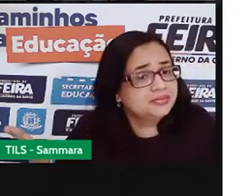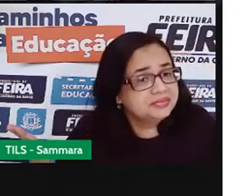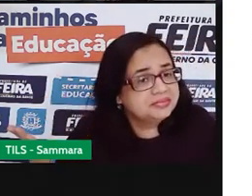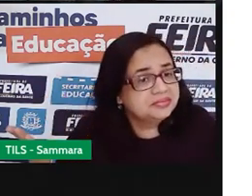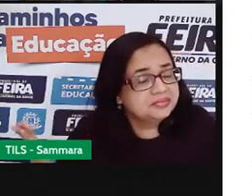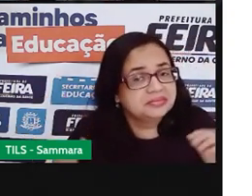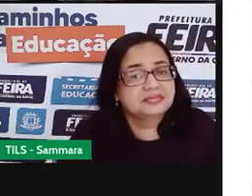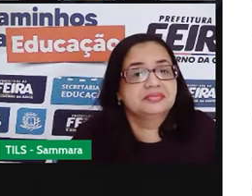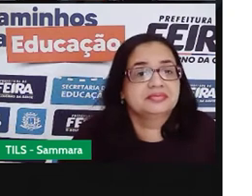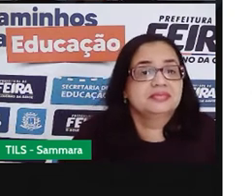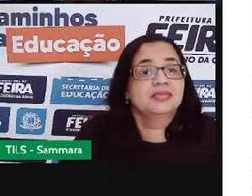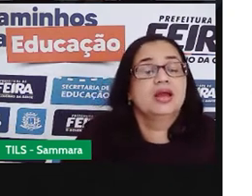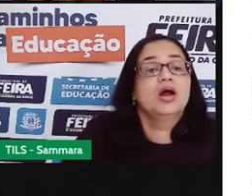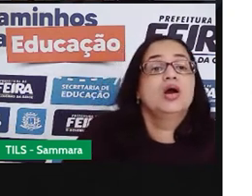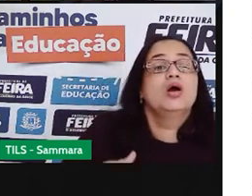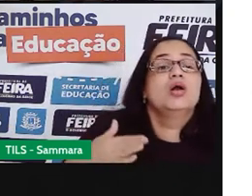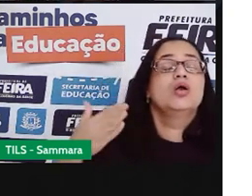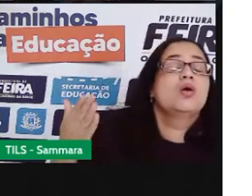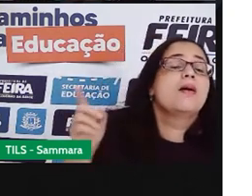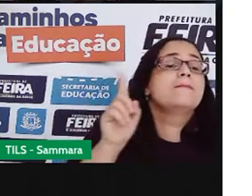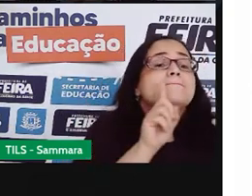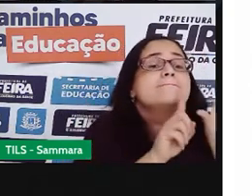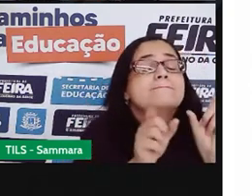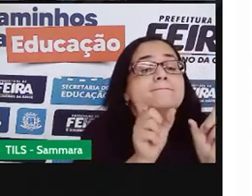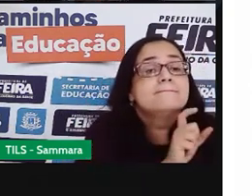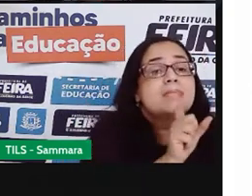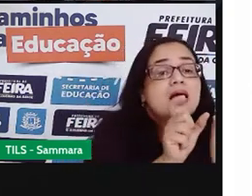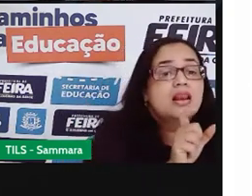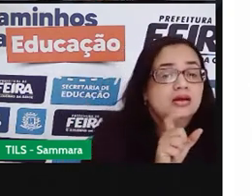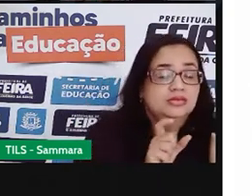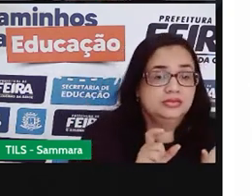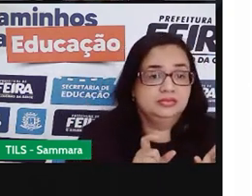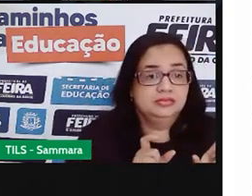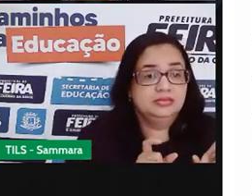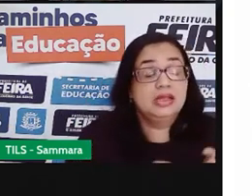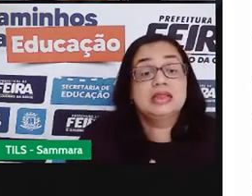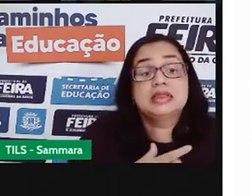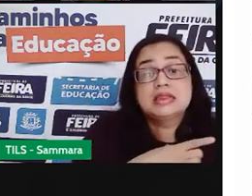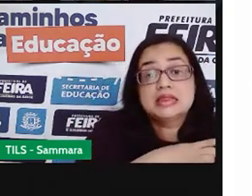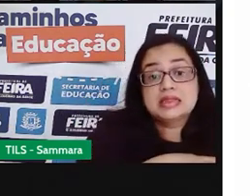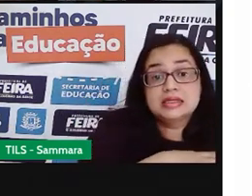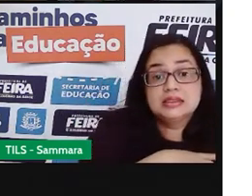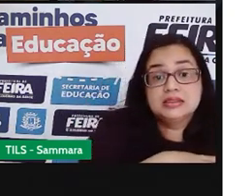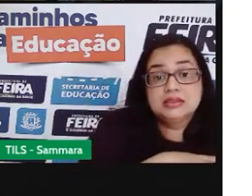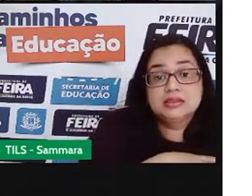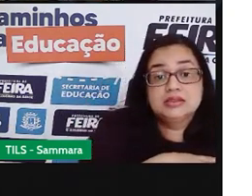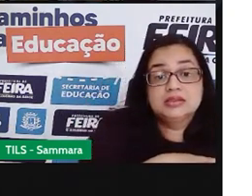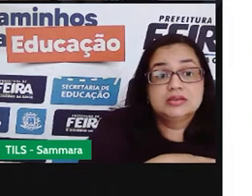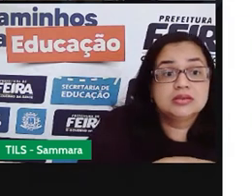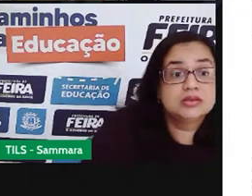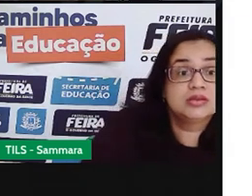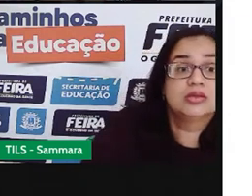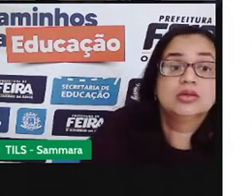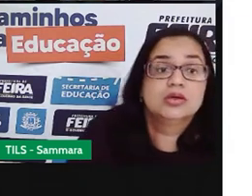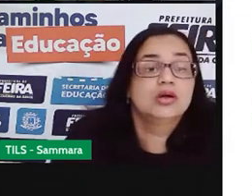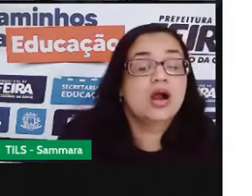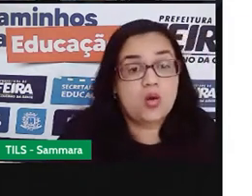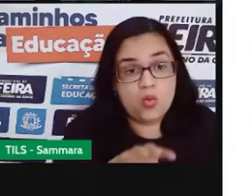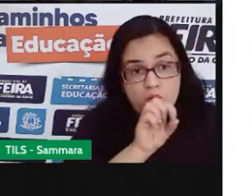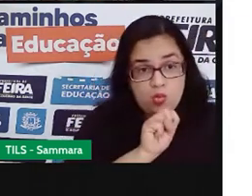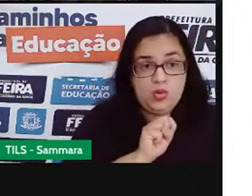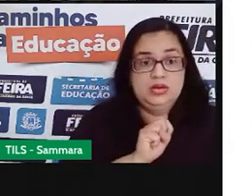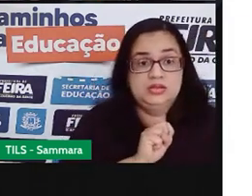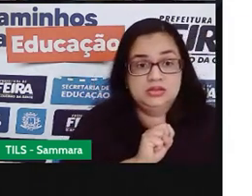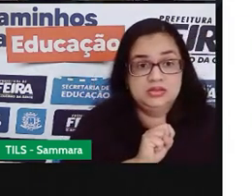O que essas palavras transmitiram pra gente com relação ao S?